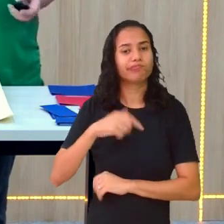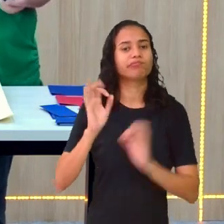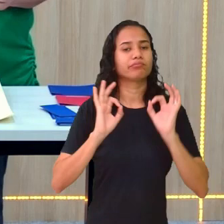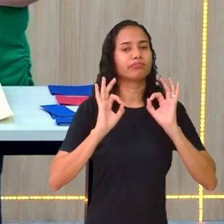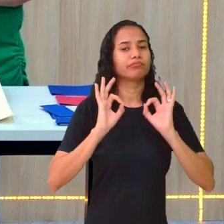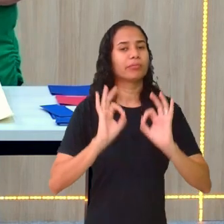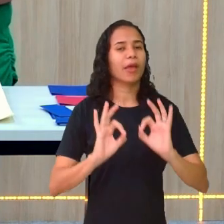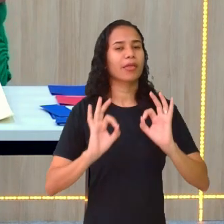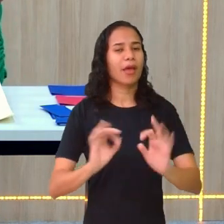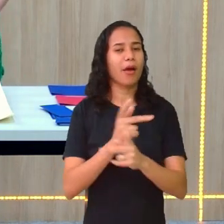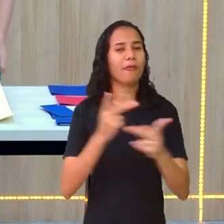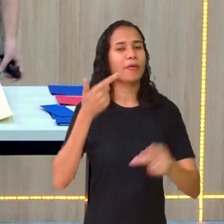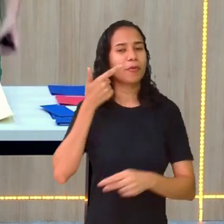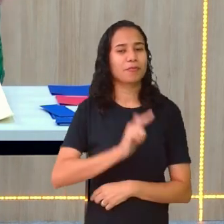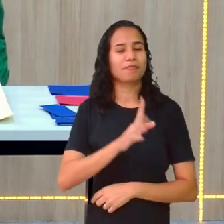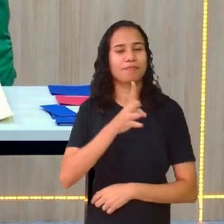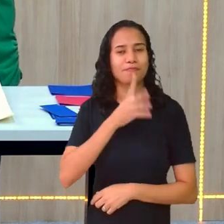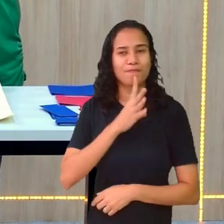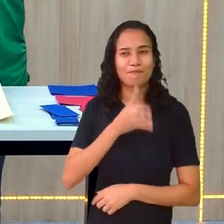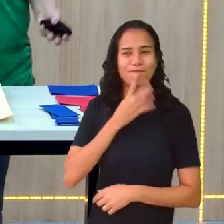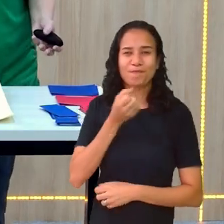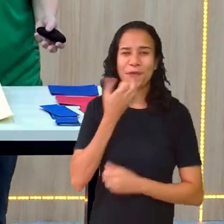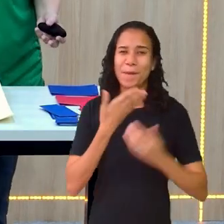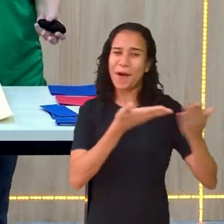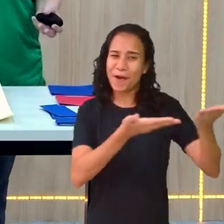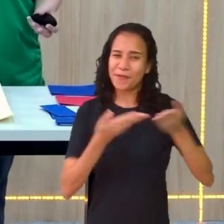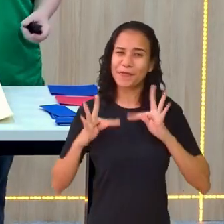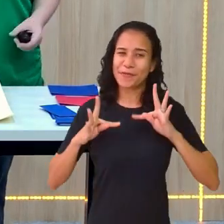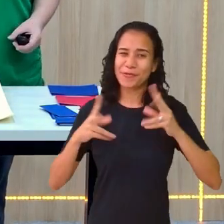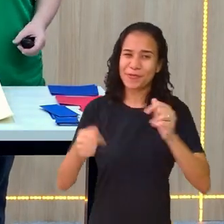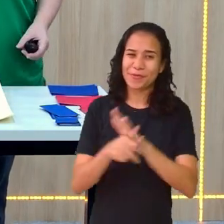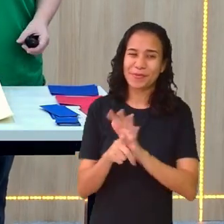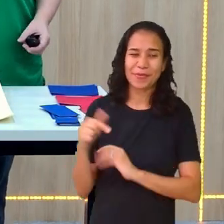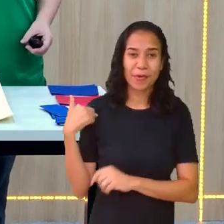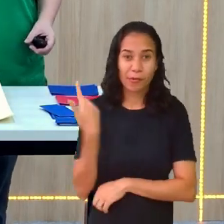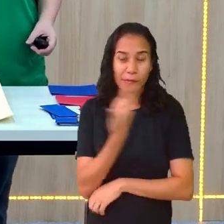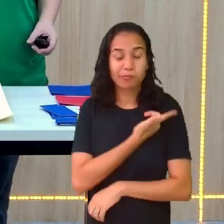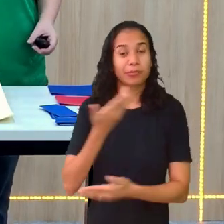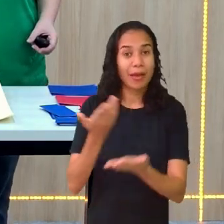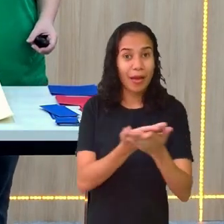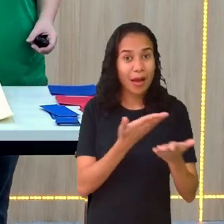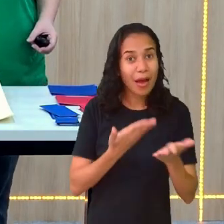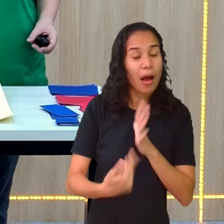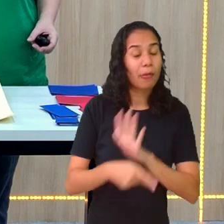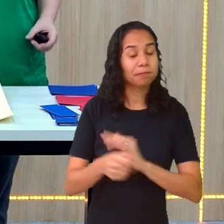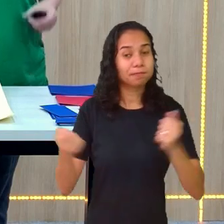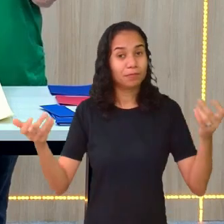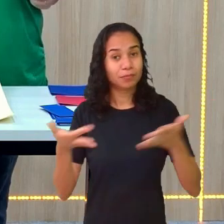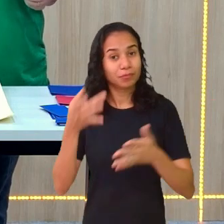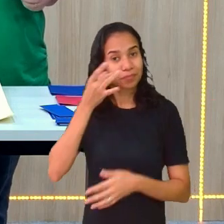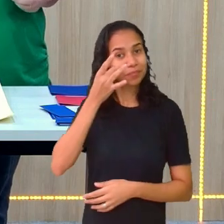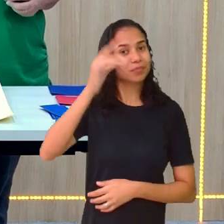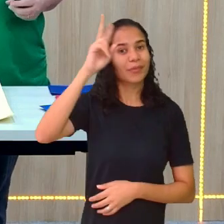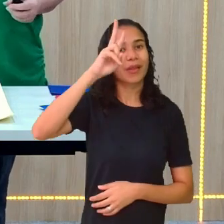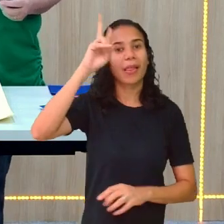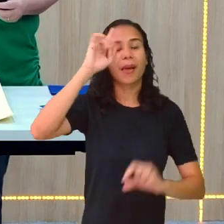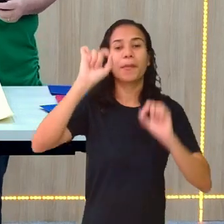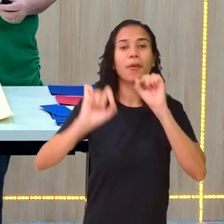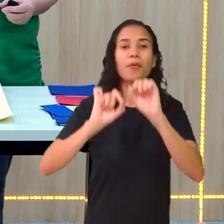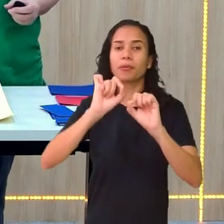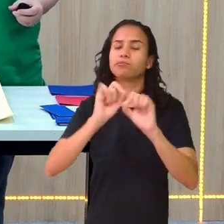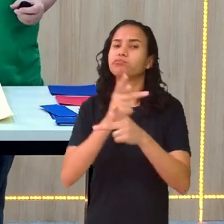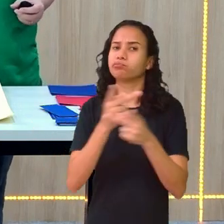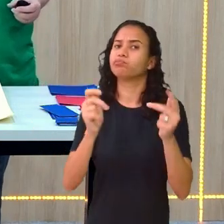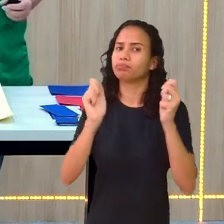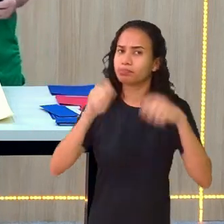eu tenho certeza que vocês conhecem. Então sejam bem-vindos ao nosso canal, nossa aula está ao vivo agora, lembrando que